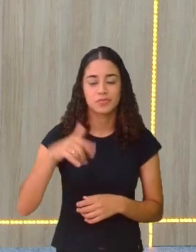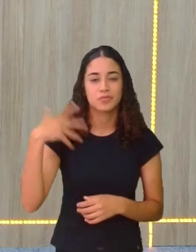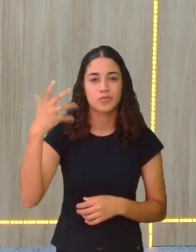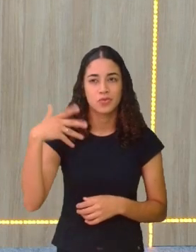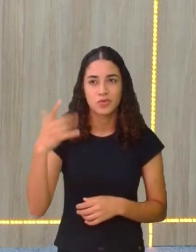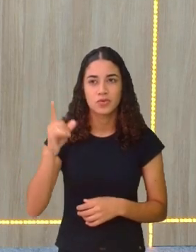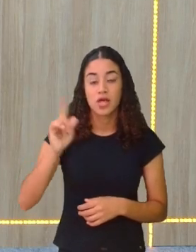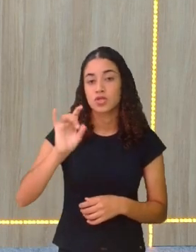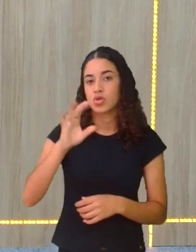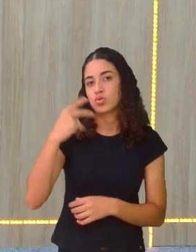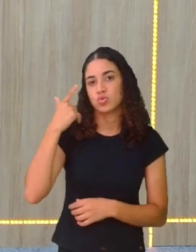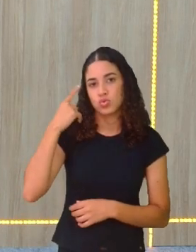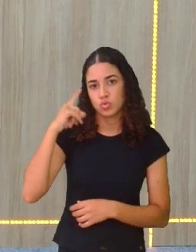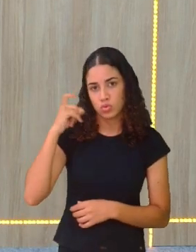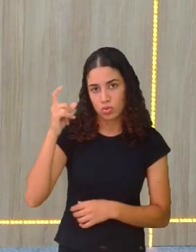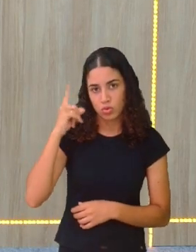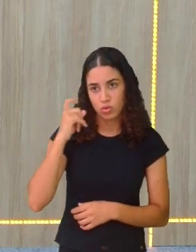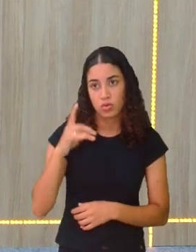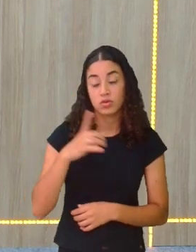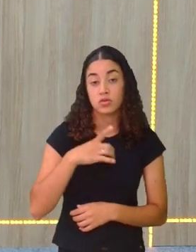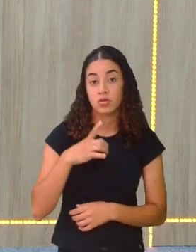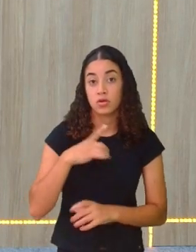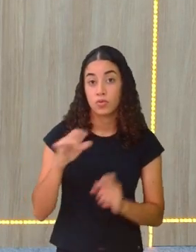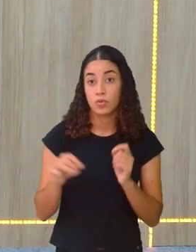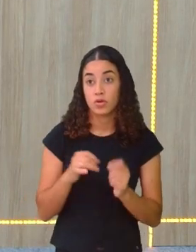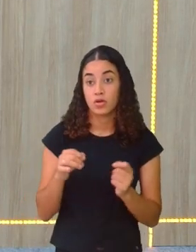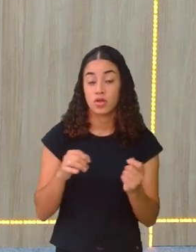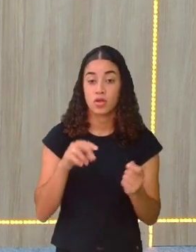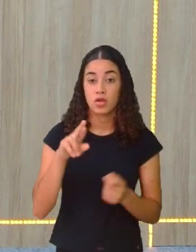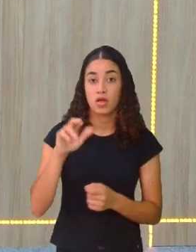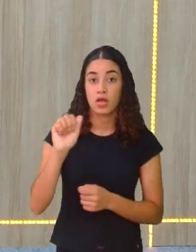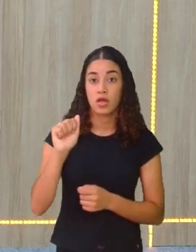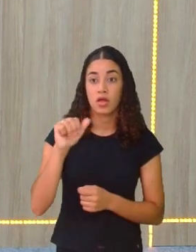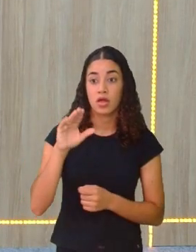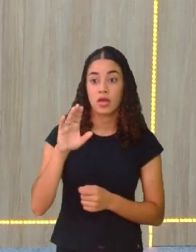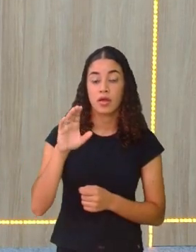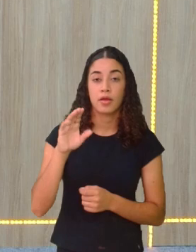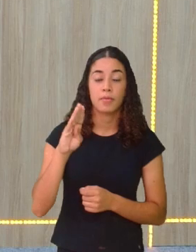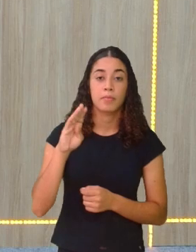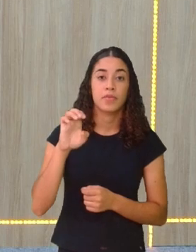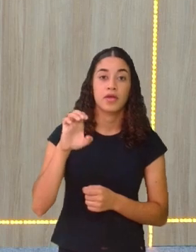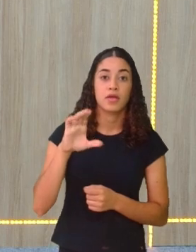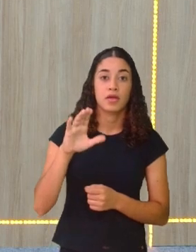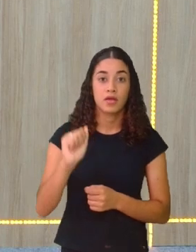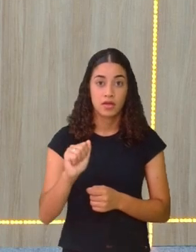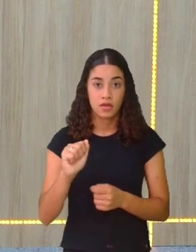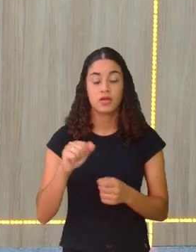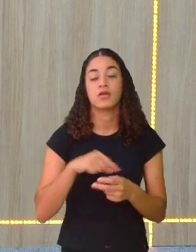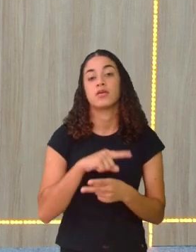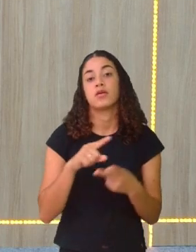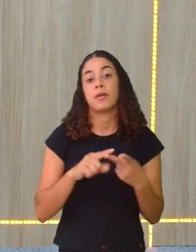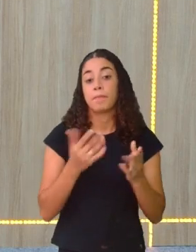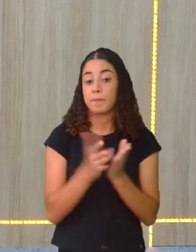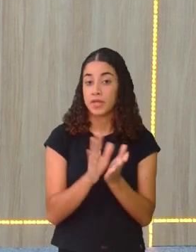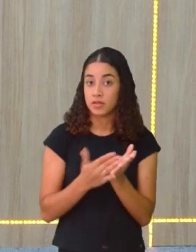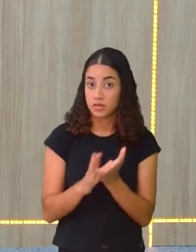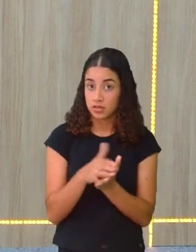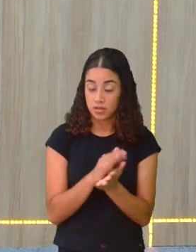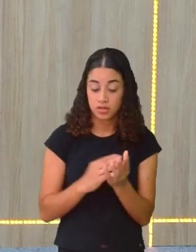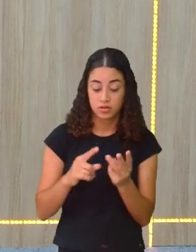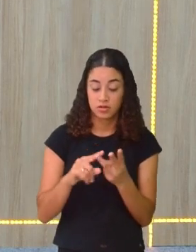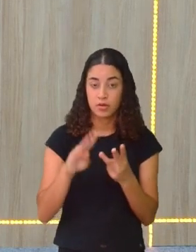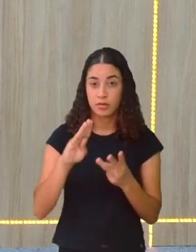sonoridades. Ela é feita... A música é feita com a Rabeca, pandeiro e a Baje. Que é a Baje, eu